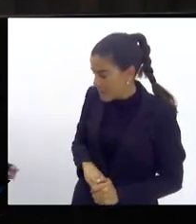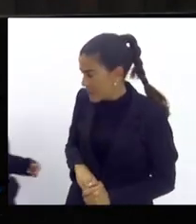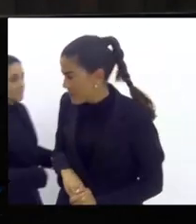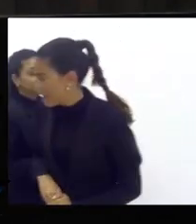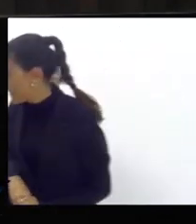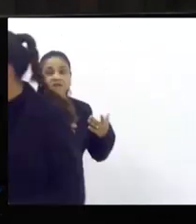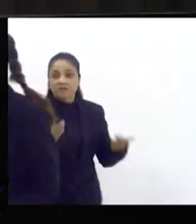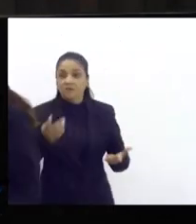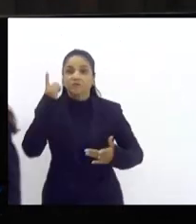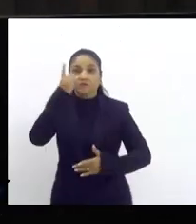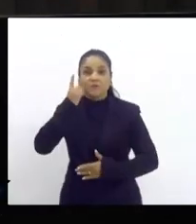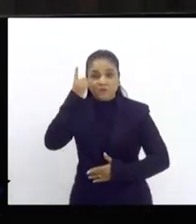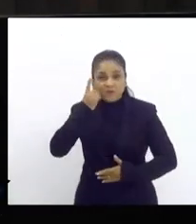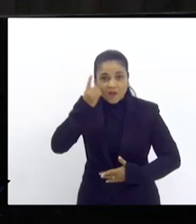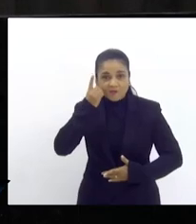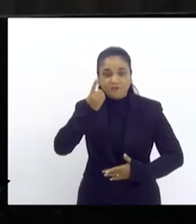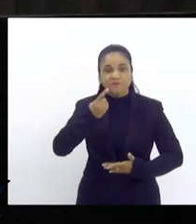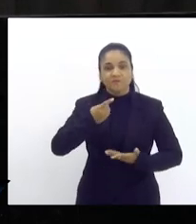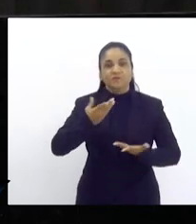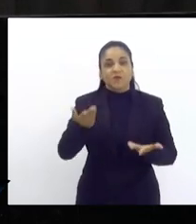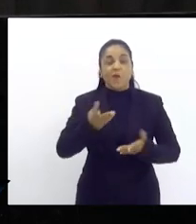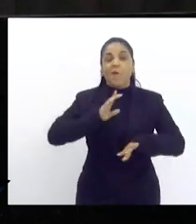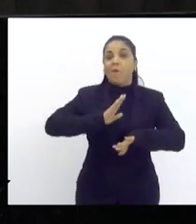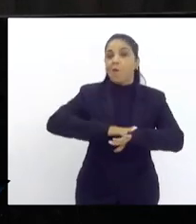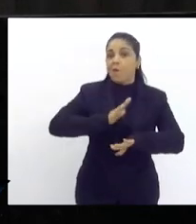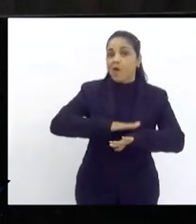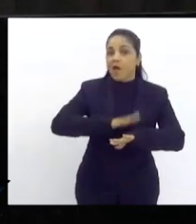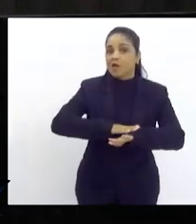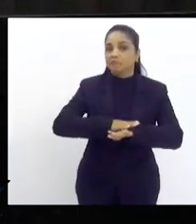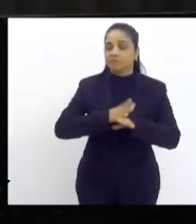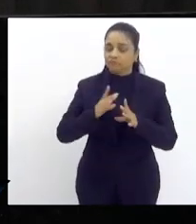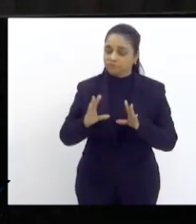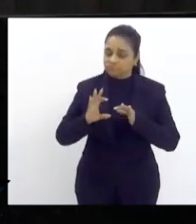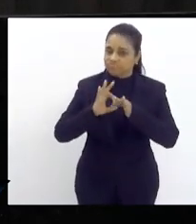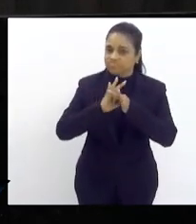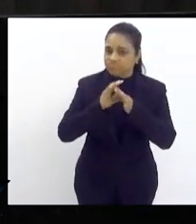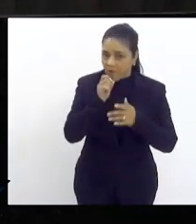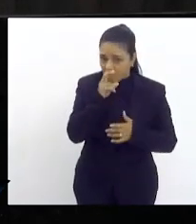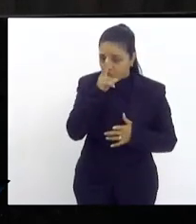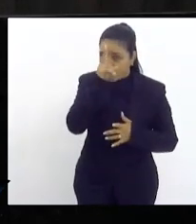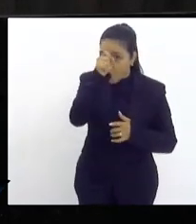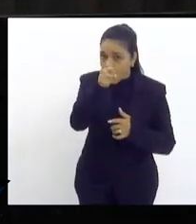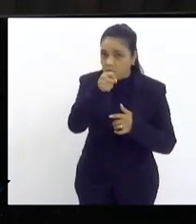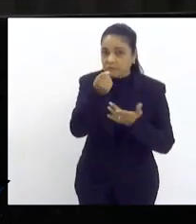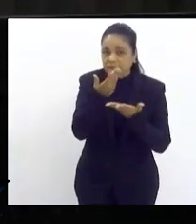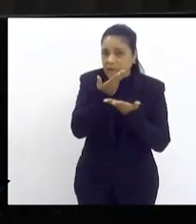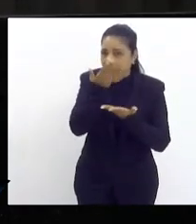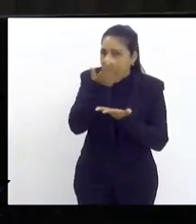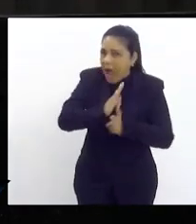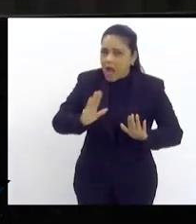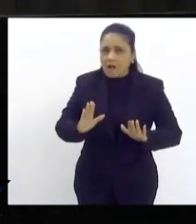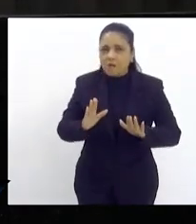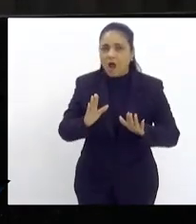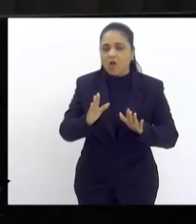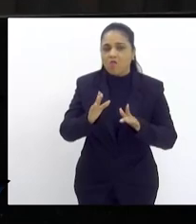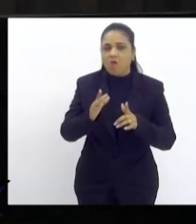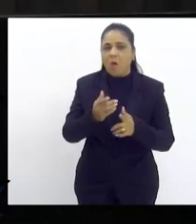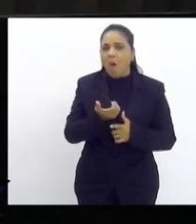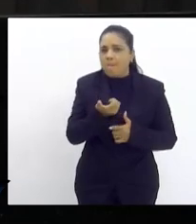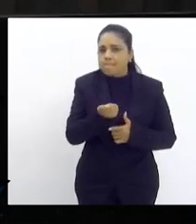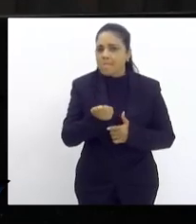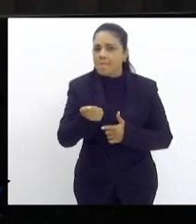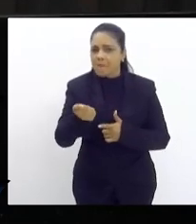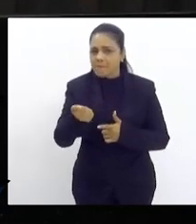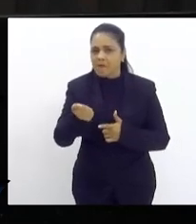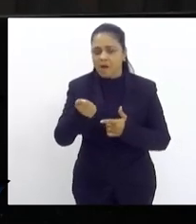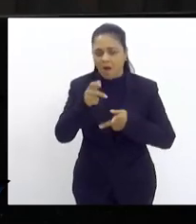deputados é a hora de nós unirmos forças e acabarmos realmente com essas covardias que vem acontecendo com